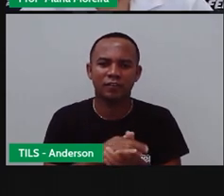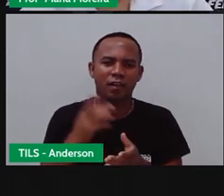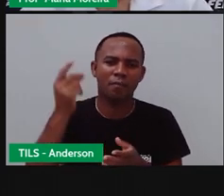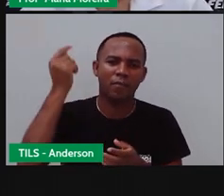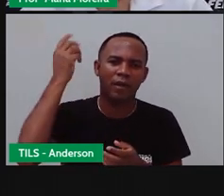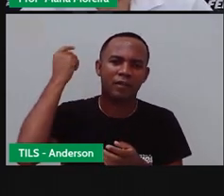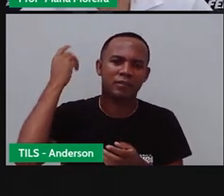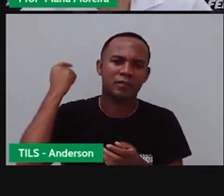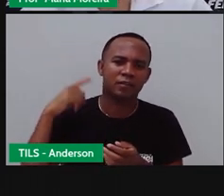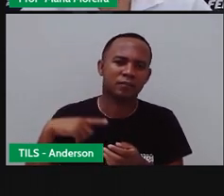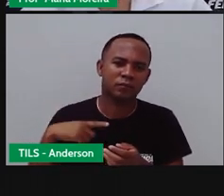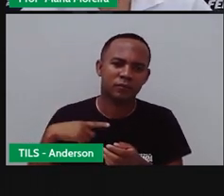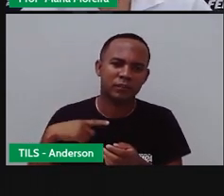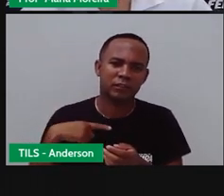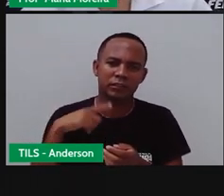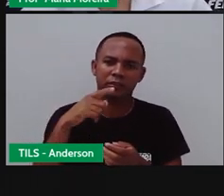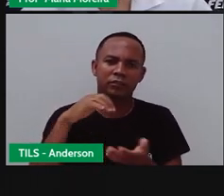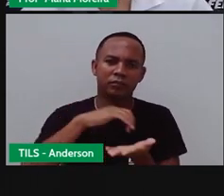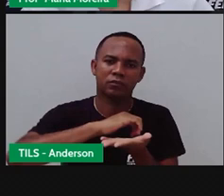não é isso? O que tem aqui, o